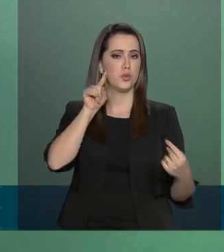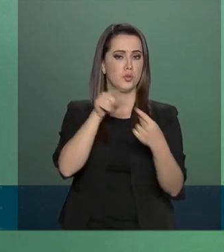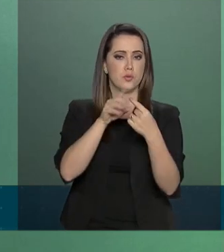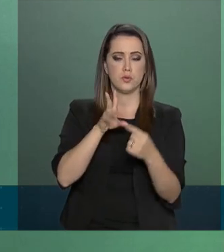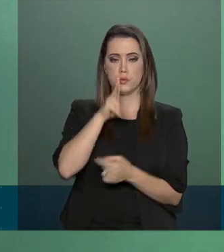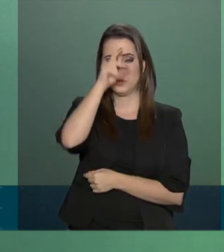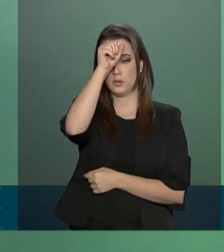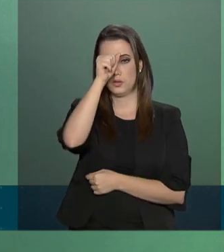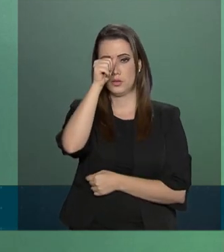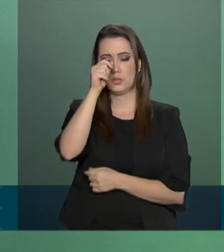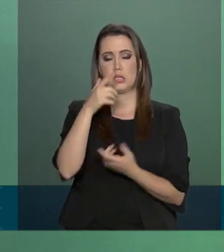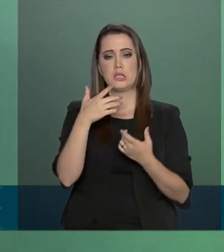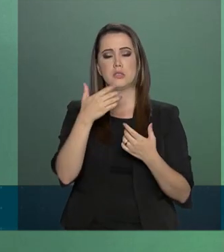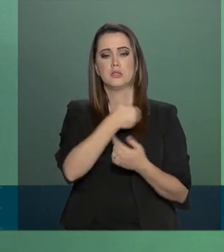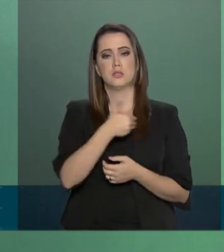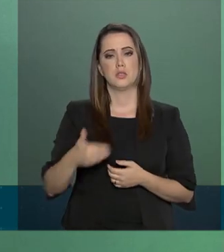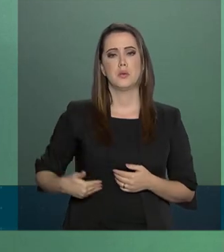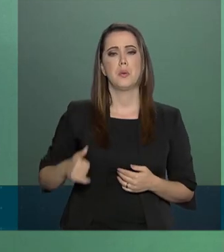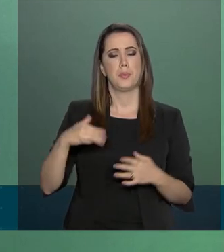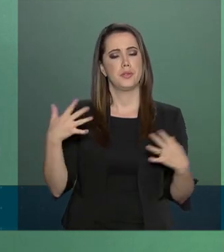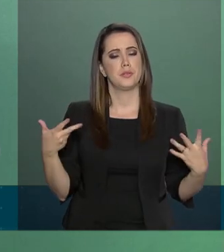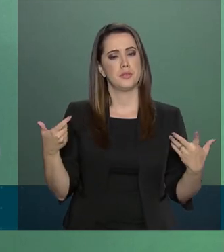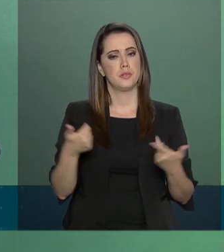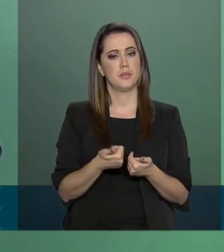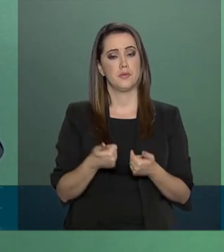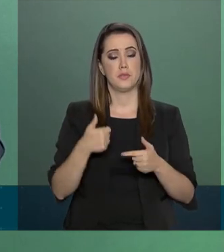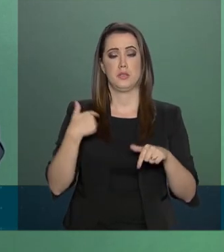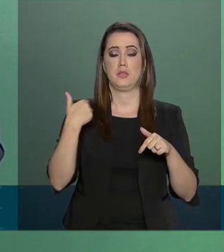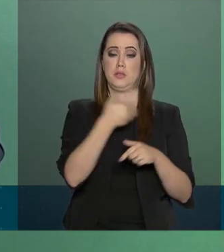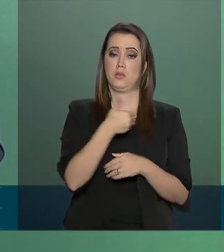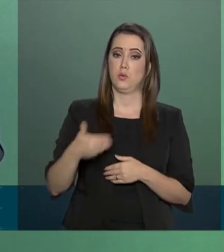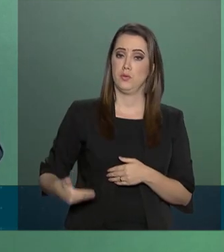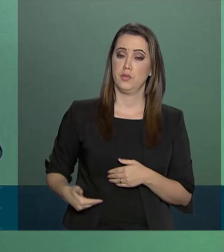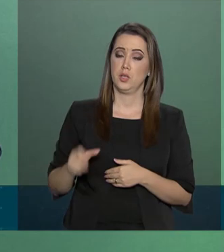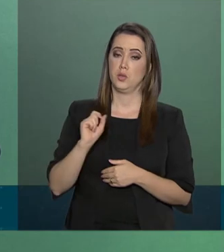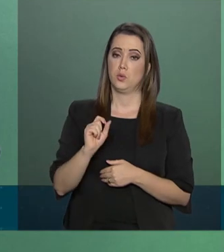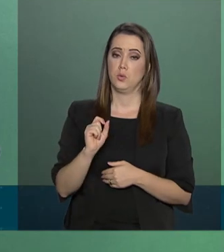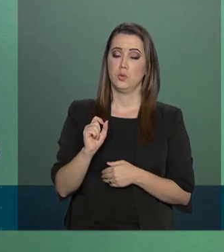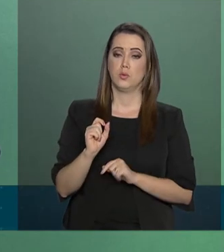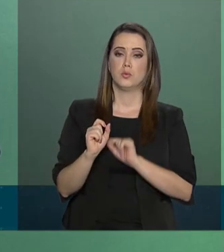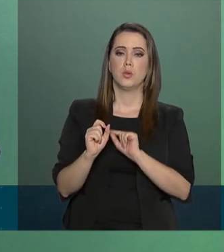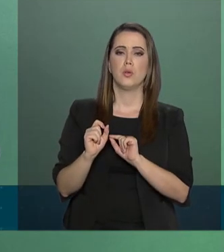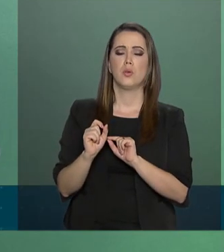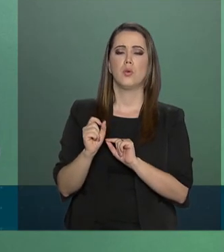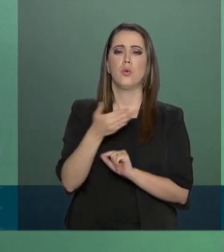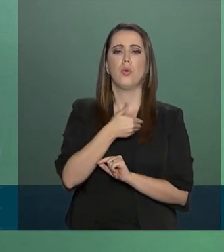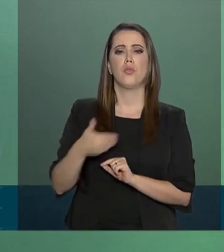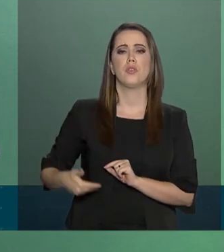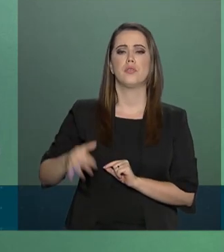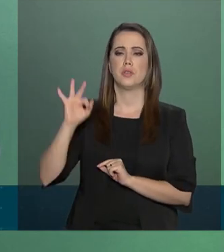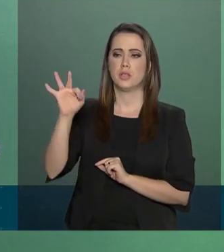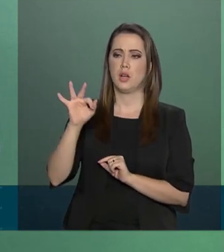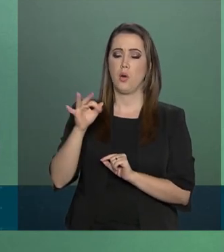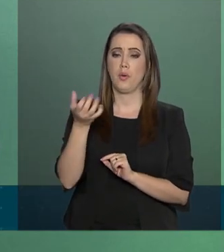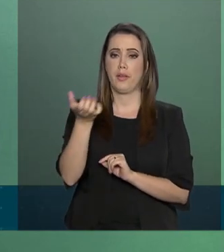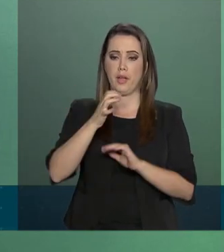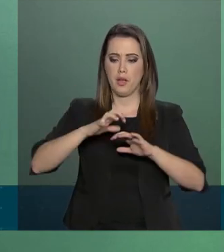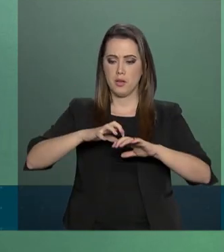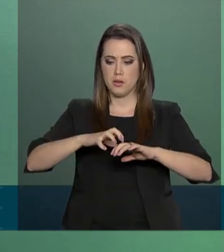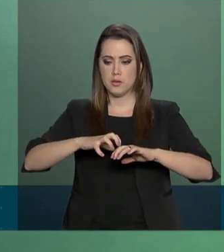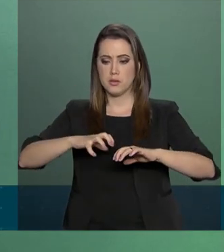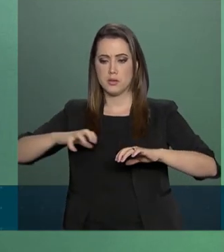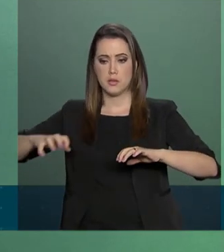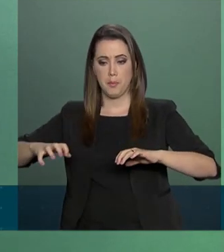e dar mais eficiência à máquina pública, o governo federal pretende desmembrar o